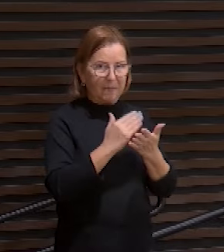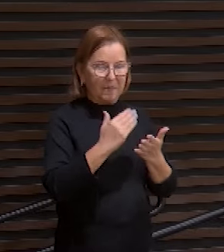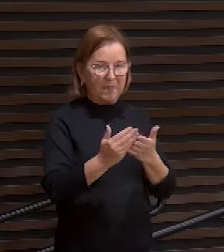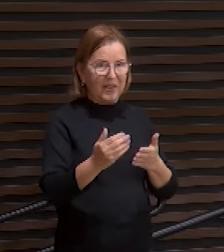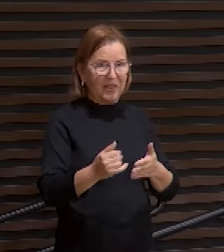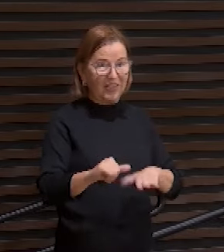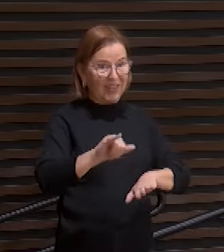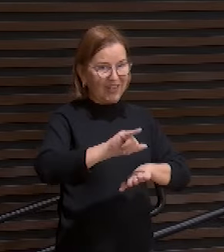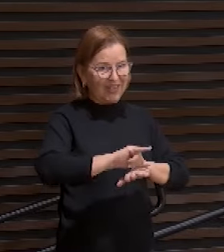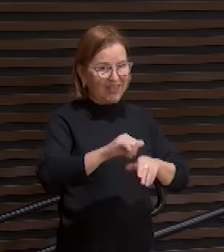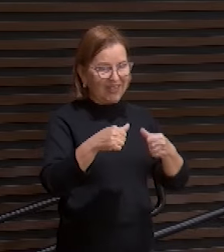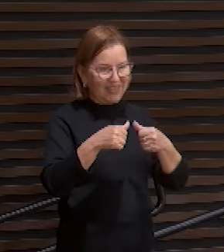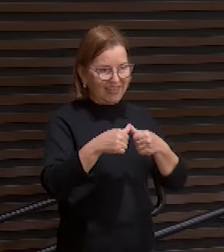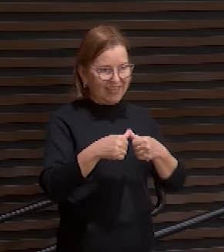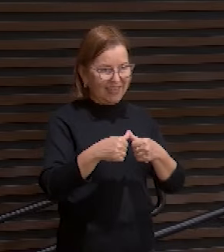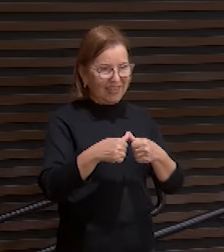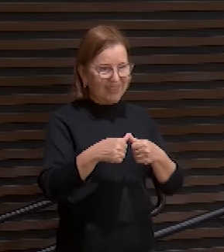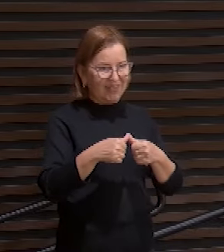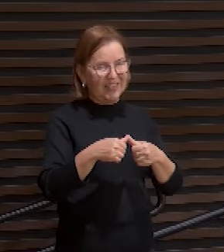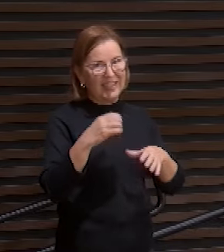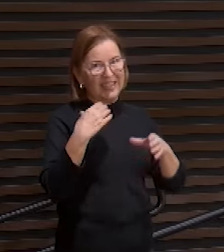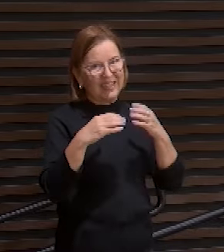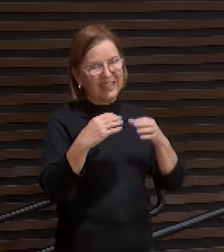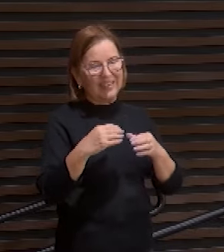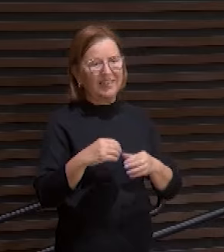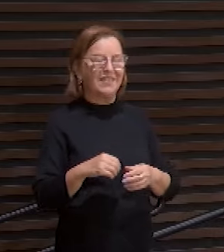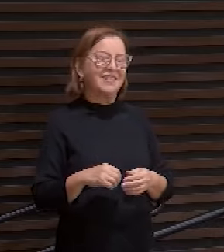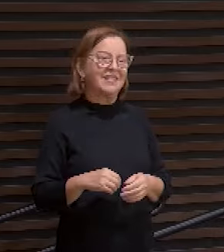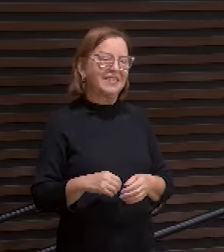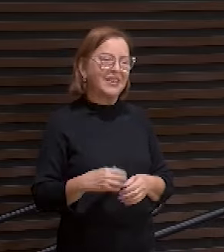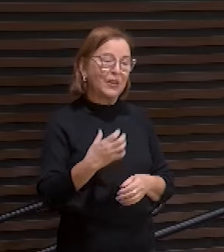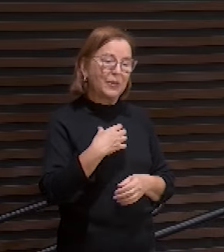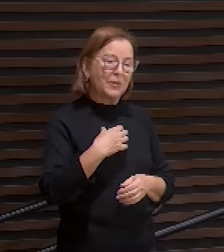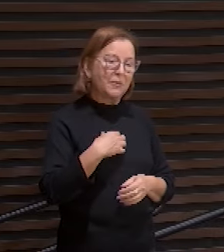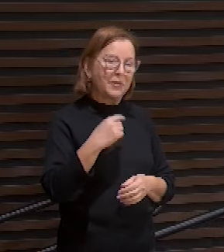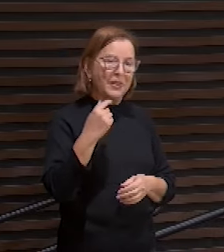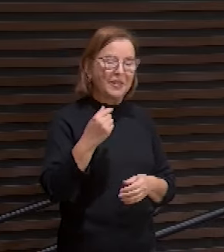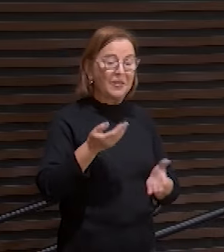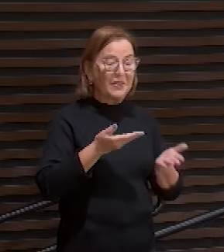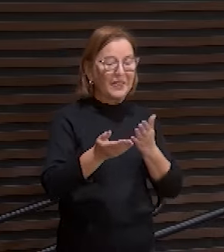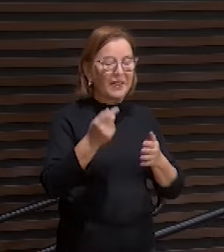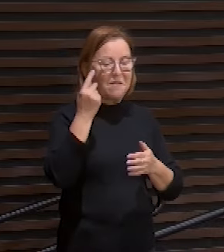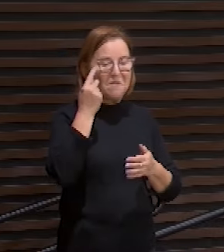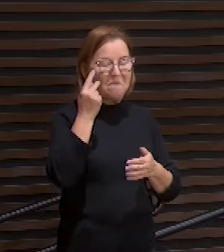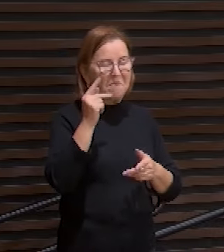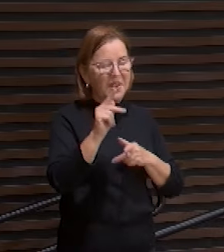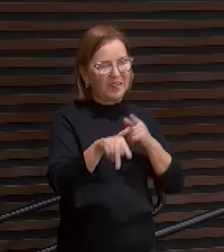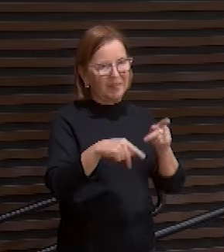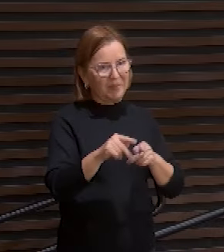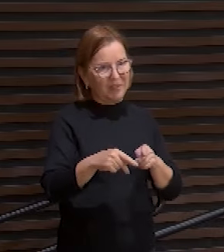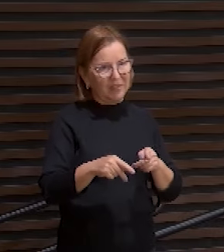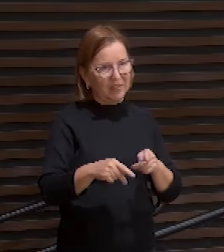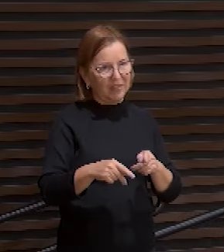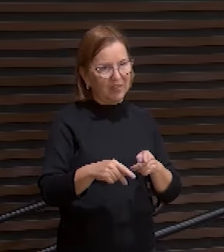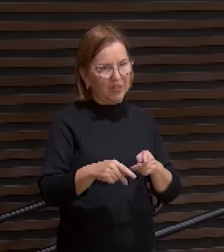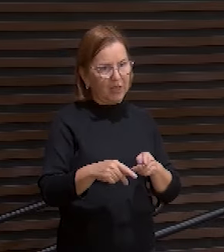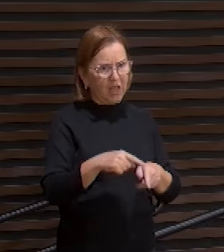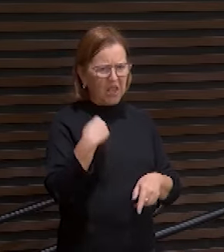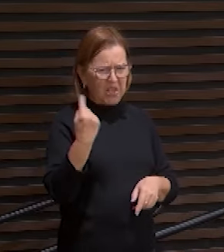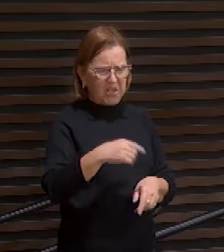deste cântico é a atitude do servo para com os homens nós odiávamos